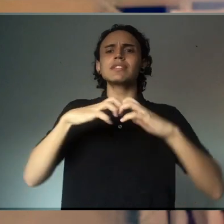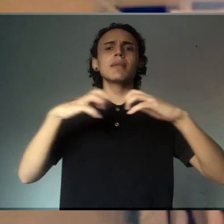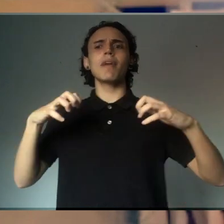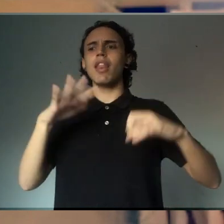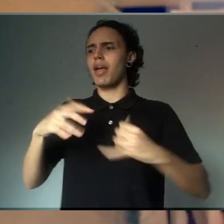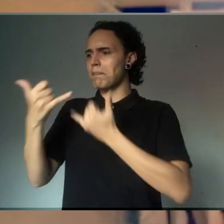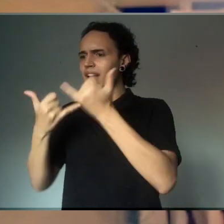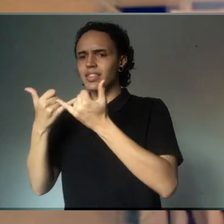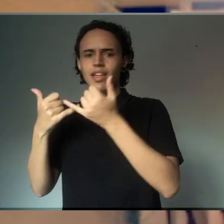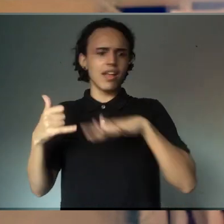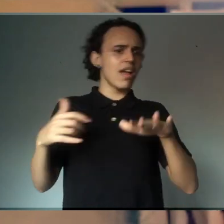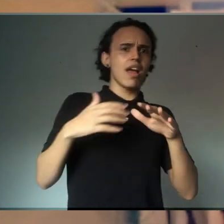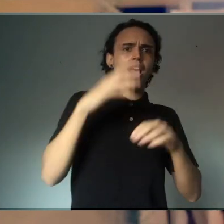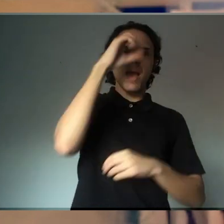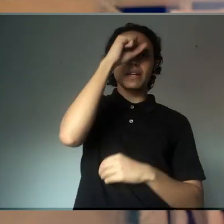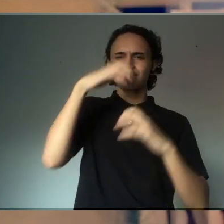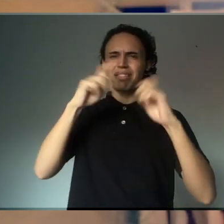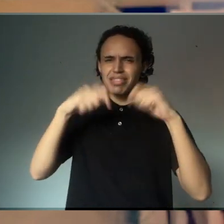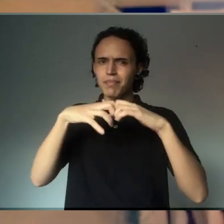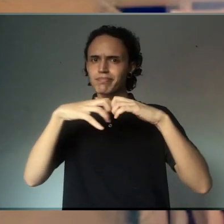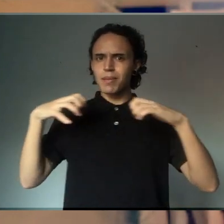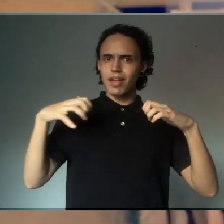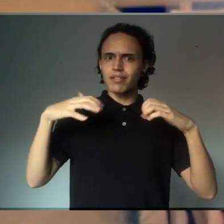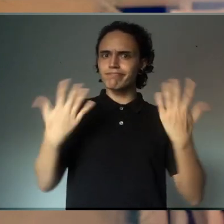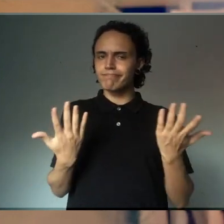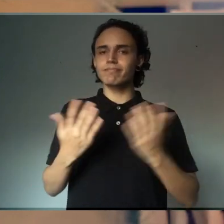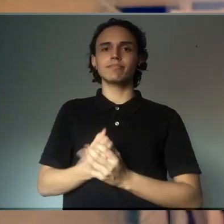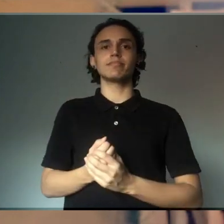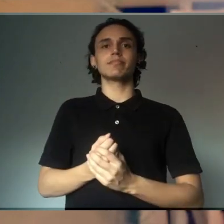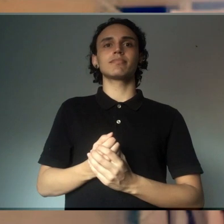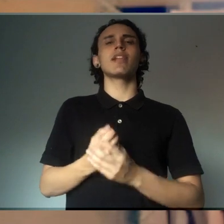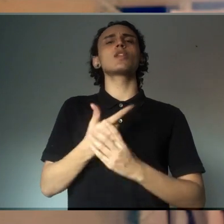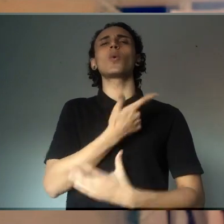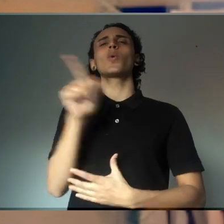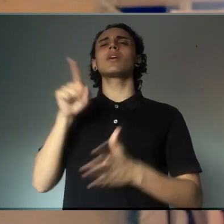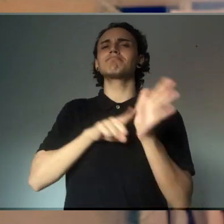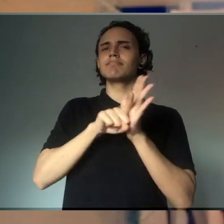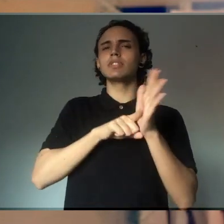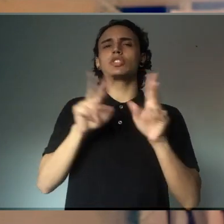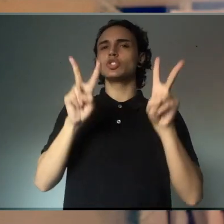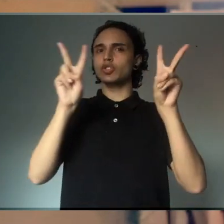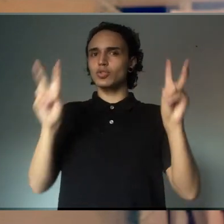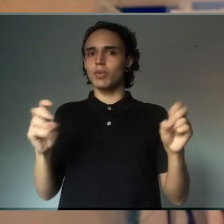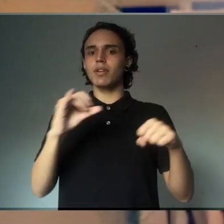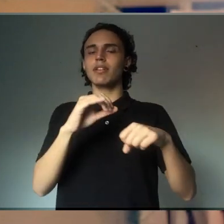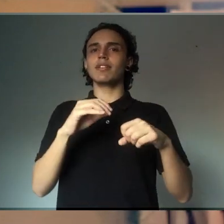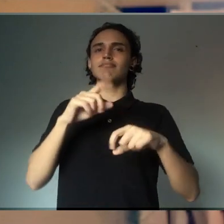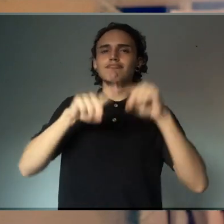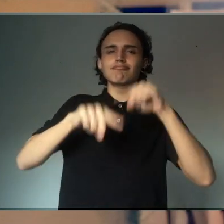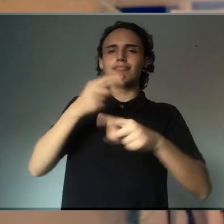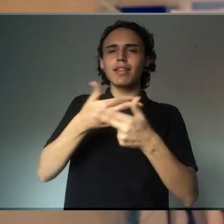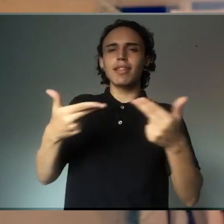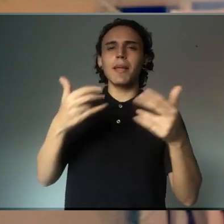brincadeira? Será que a gente consegue colocar esses limites muito claramente? Uma outra pesquisa bastante interessante em cima desse acervo de brinquedos,